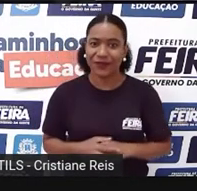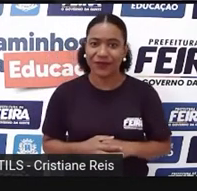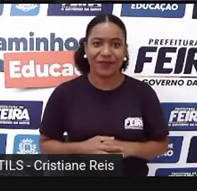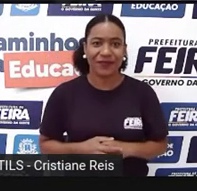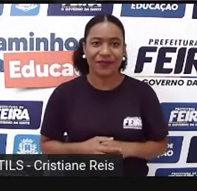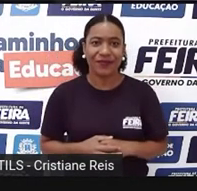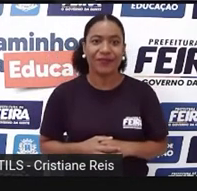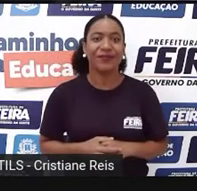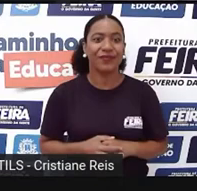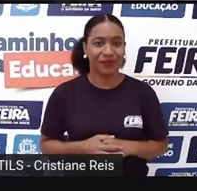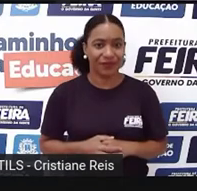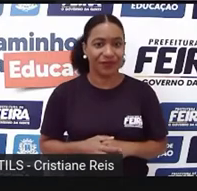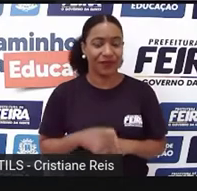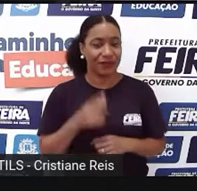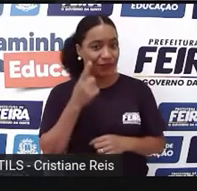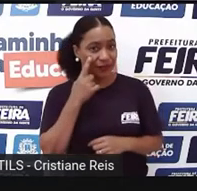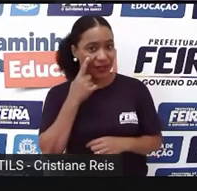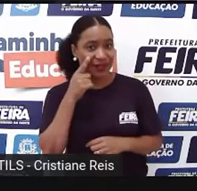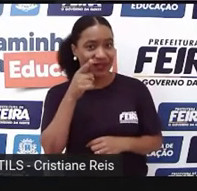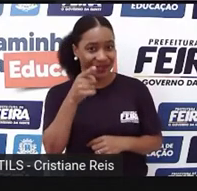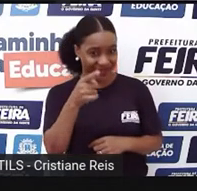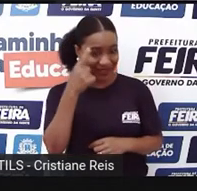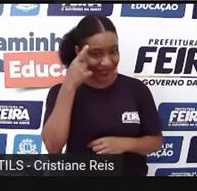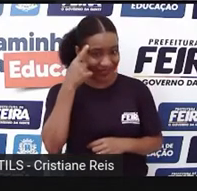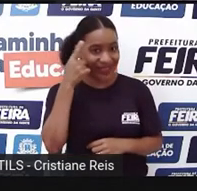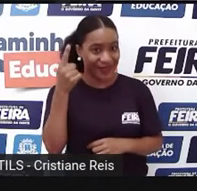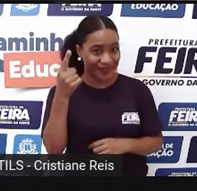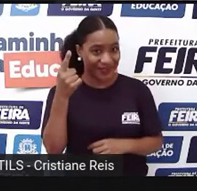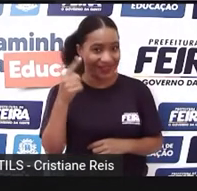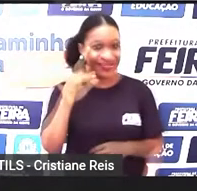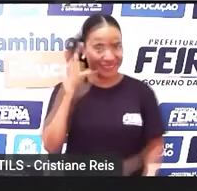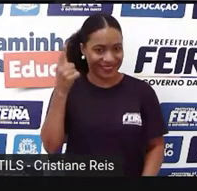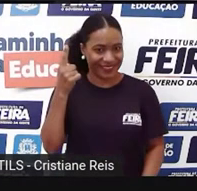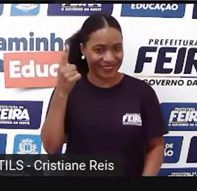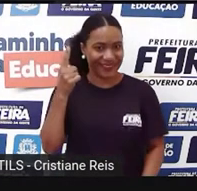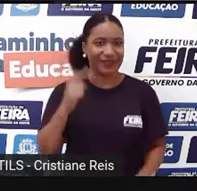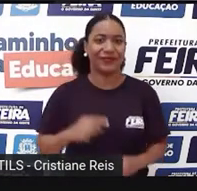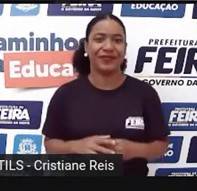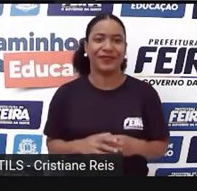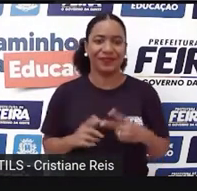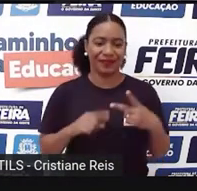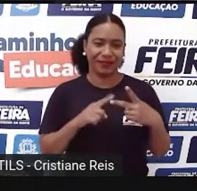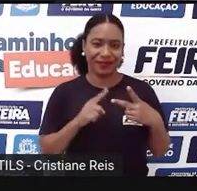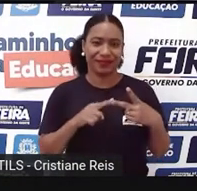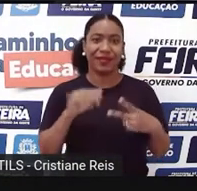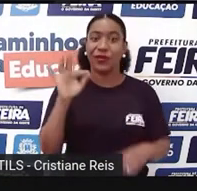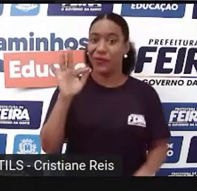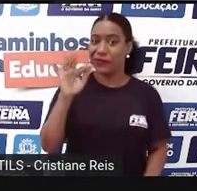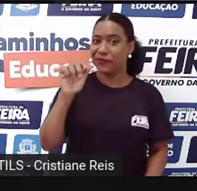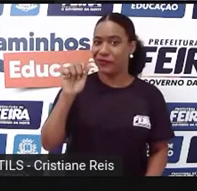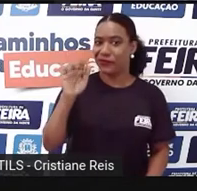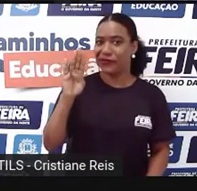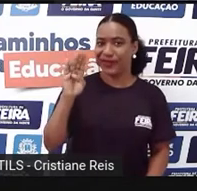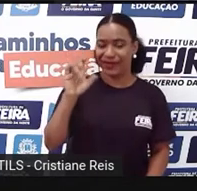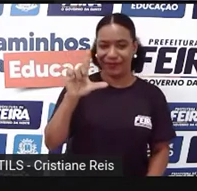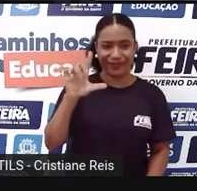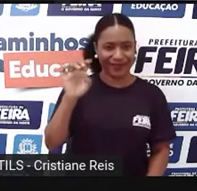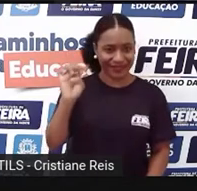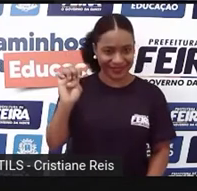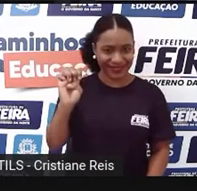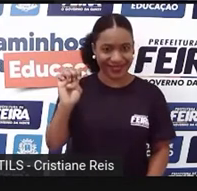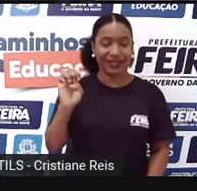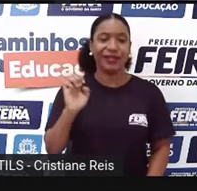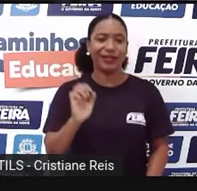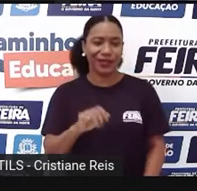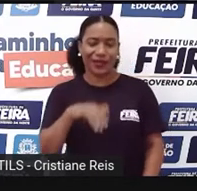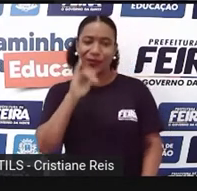Fair Tale. Did you remember? Vocês se lembram? Fair Tale. Conto